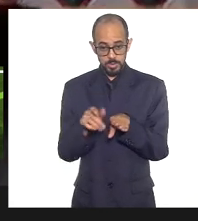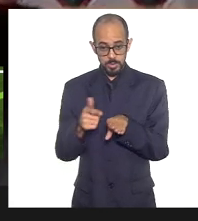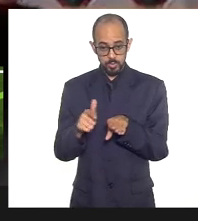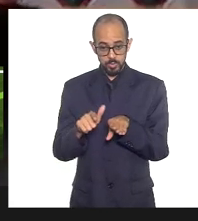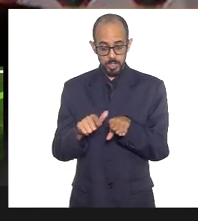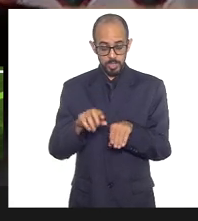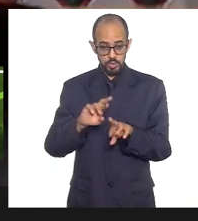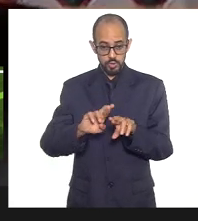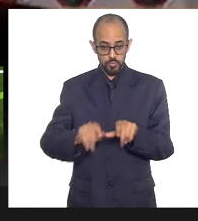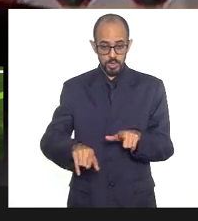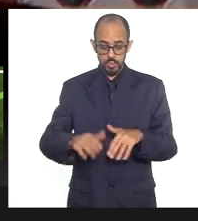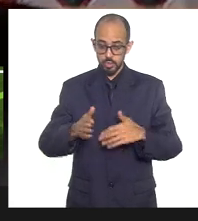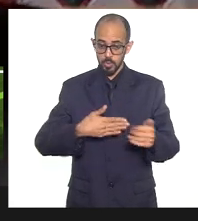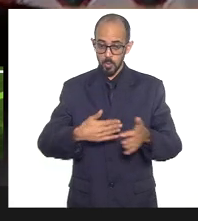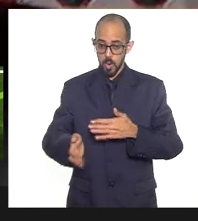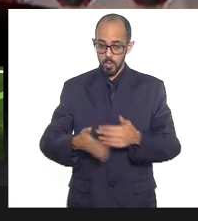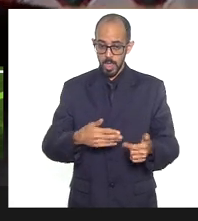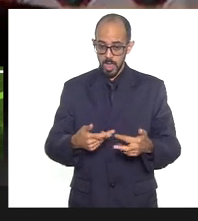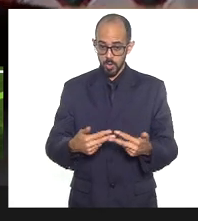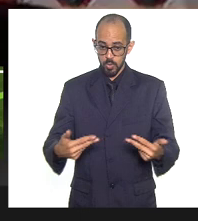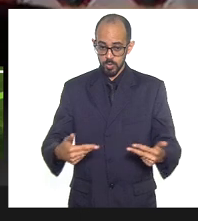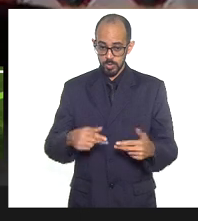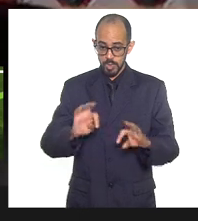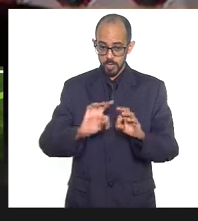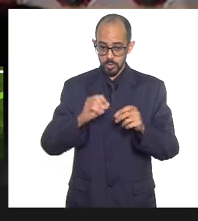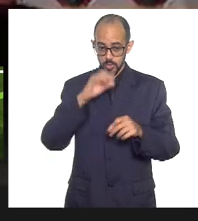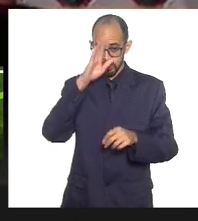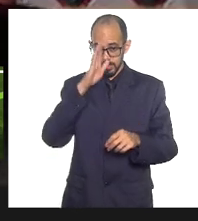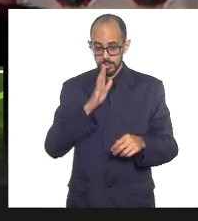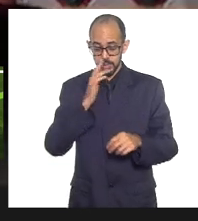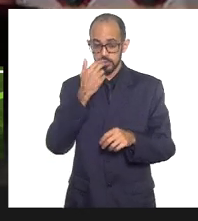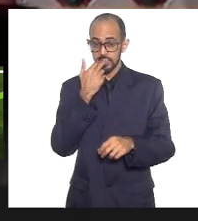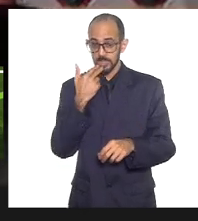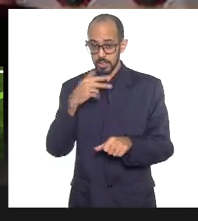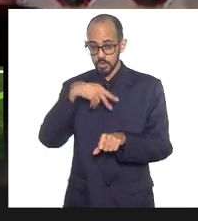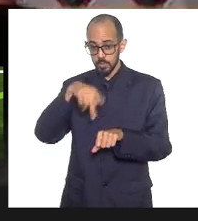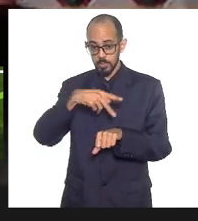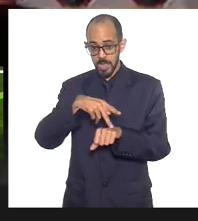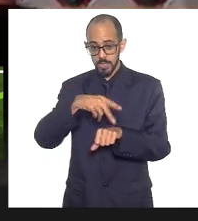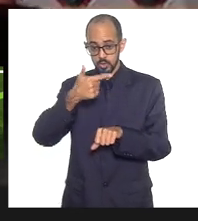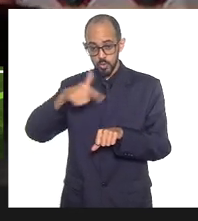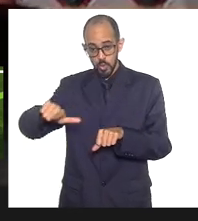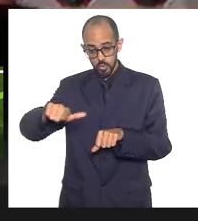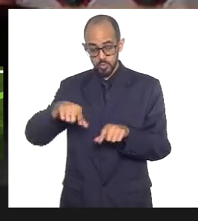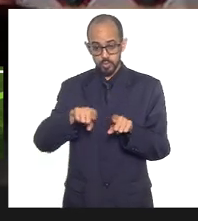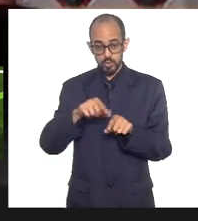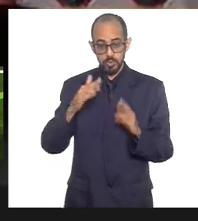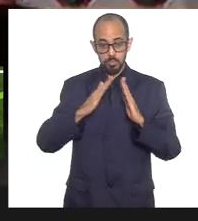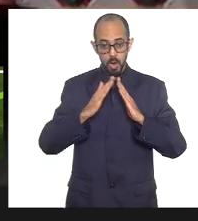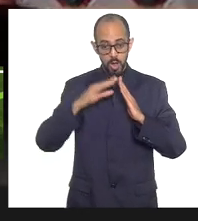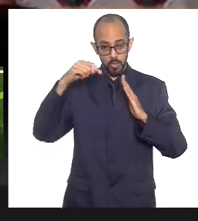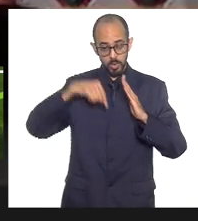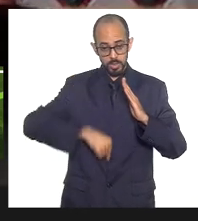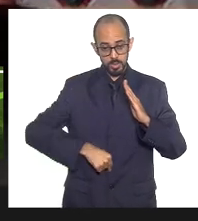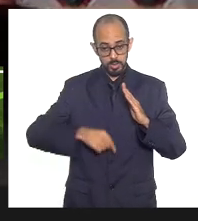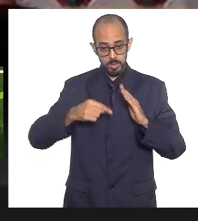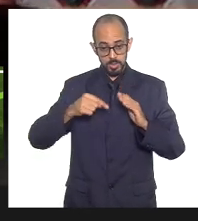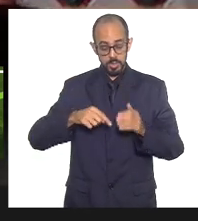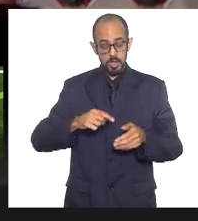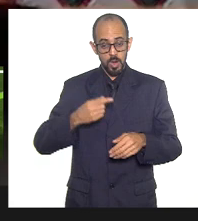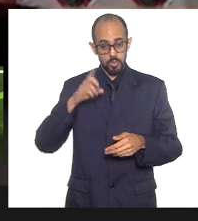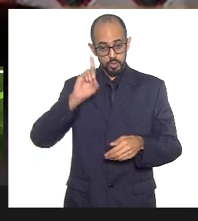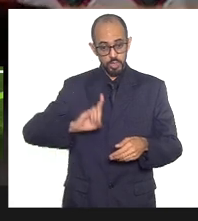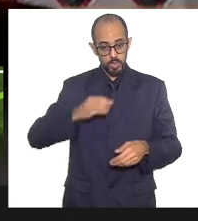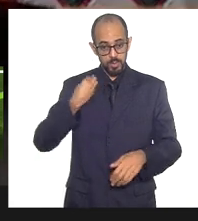natureza, garantindo-se aos brasileiros e aos estrangeiros residentes no país a inviolabilidade do direito à vida, à